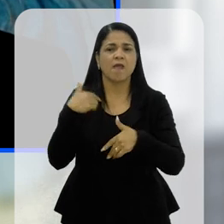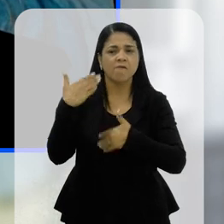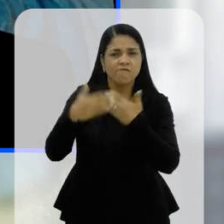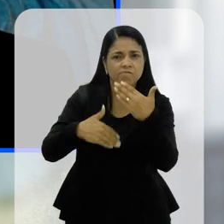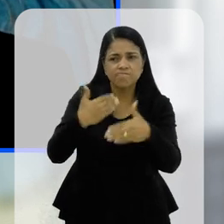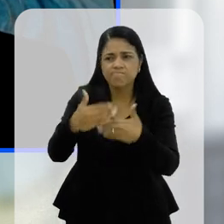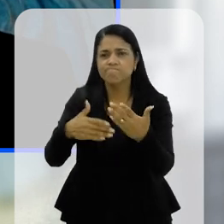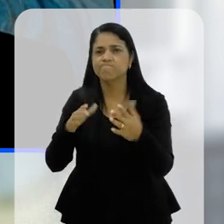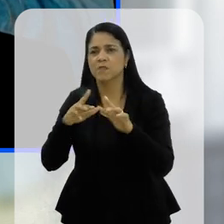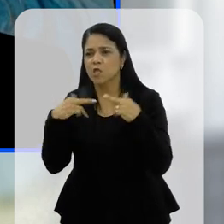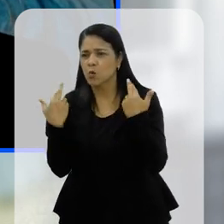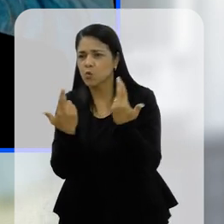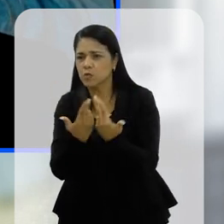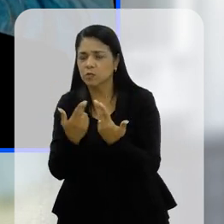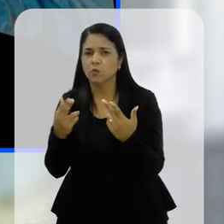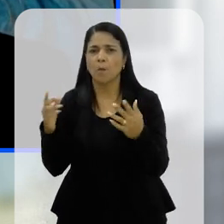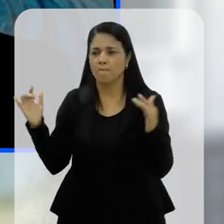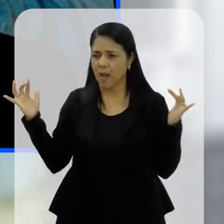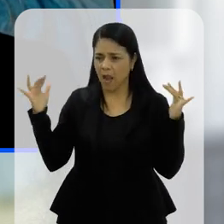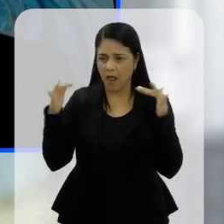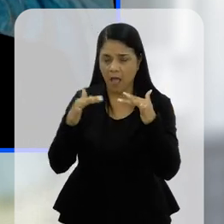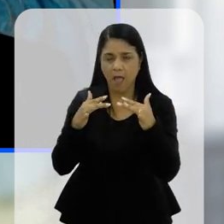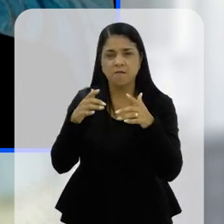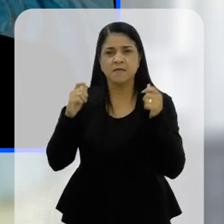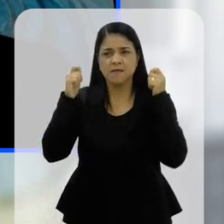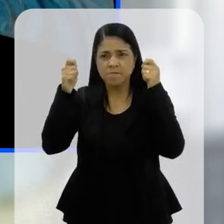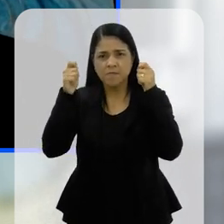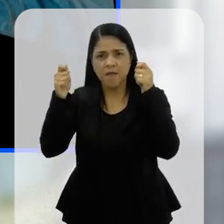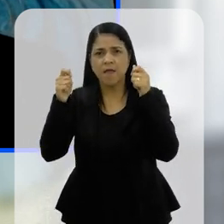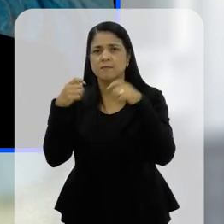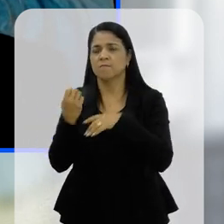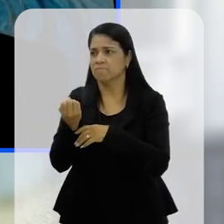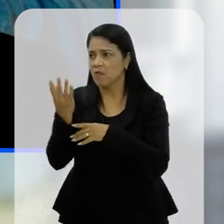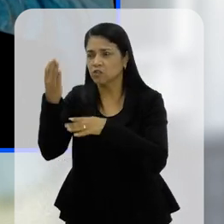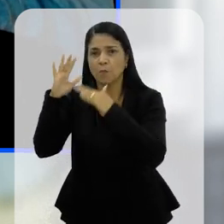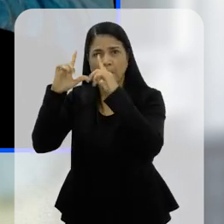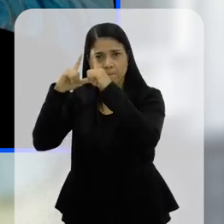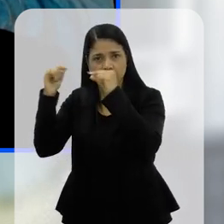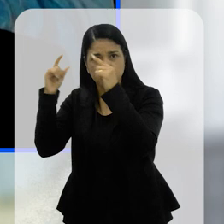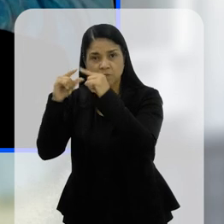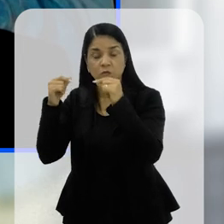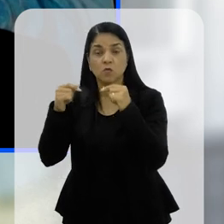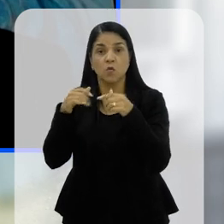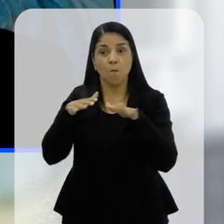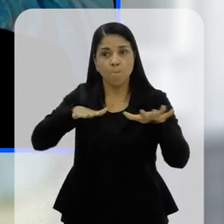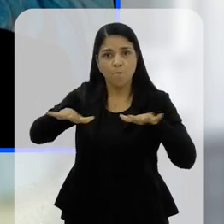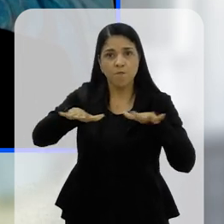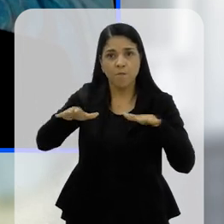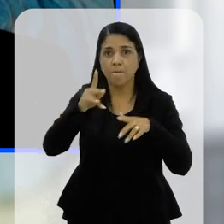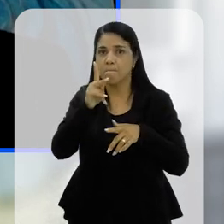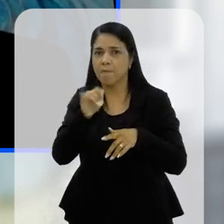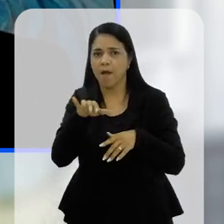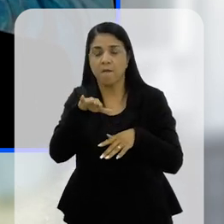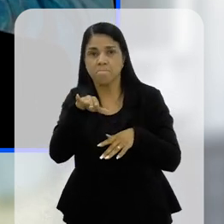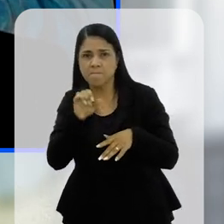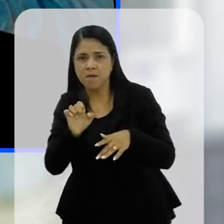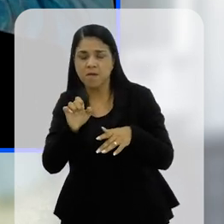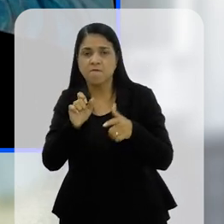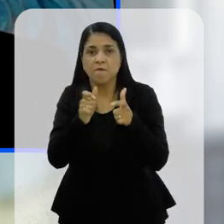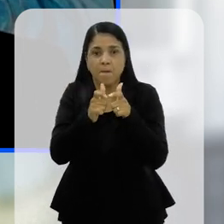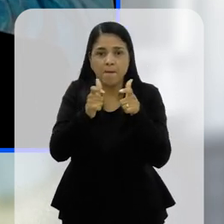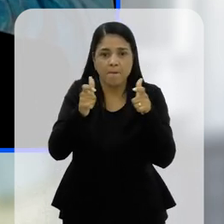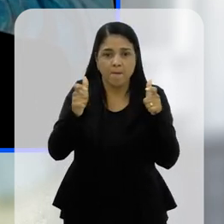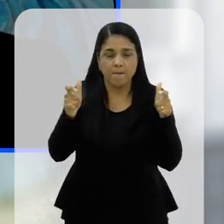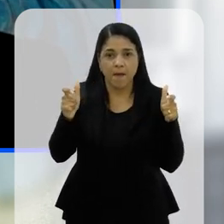foi, reunindo pessoas, fazendo caminhada, fomos à Brasília e tudo mais. E aí o movimento de pais foi crescendo, foi